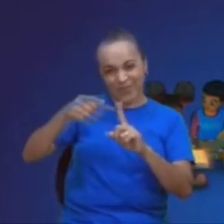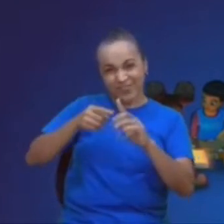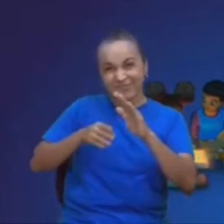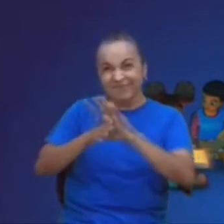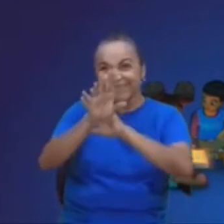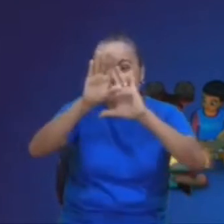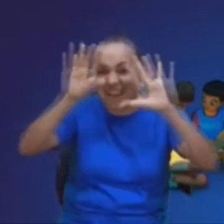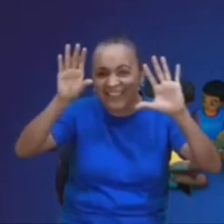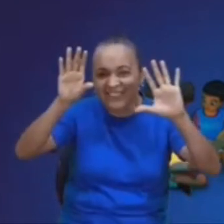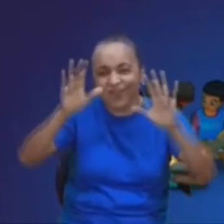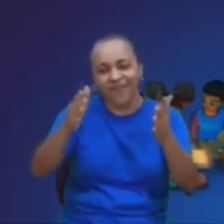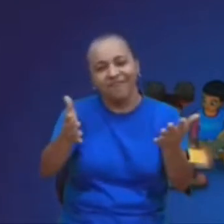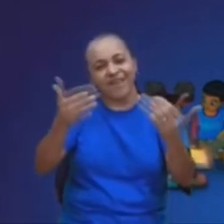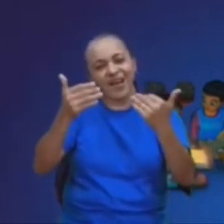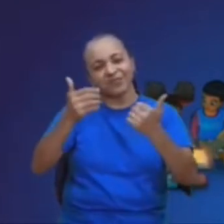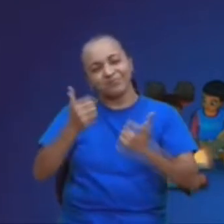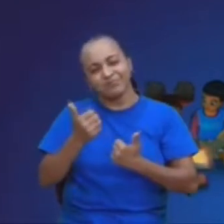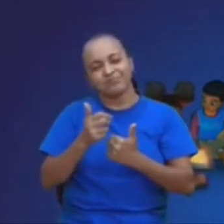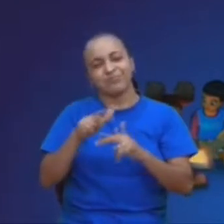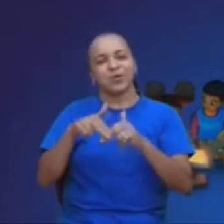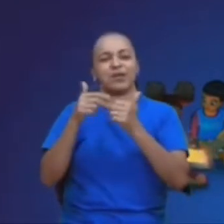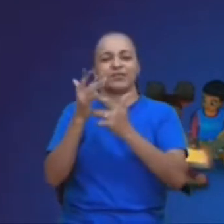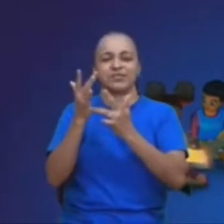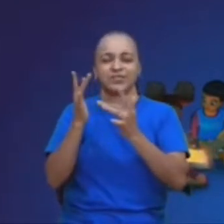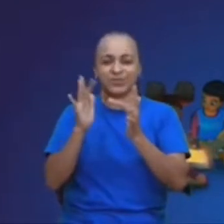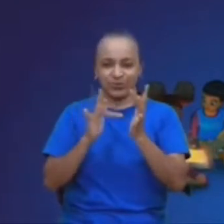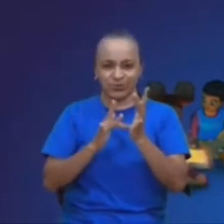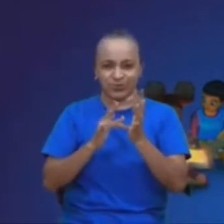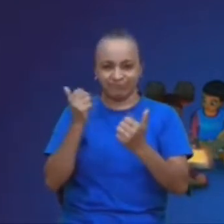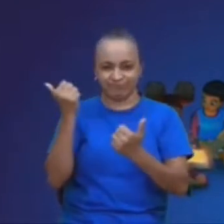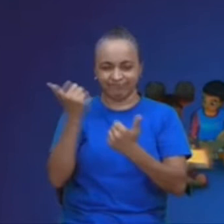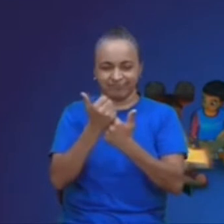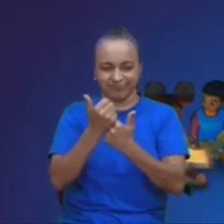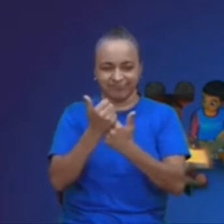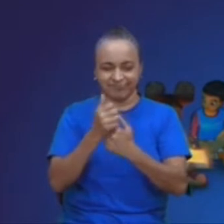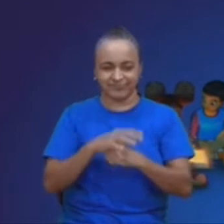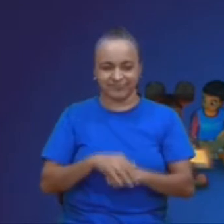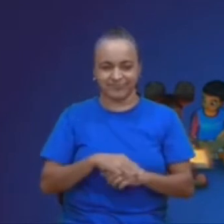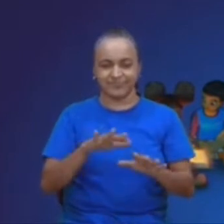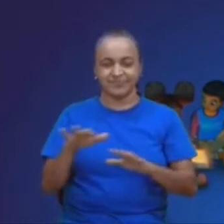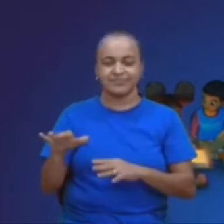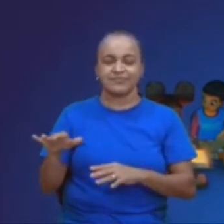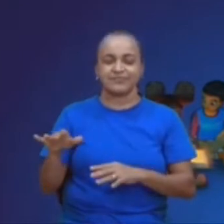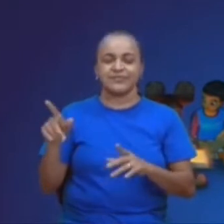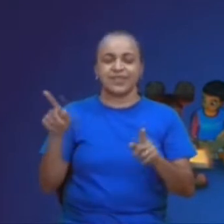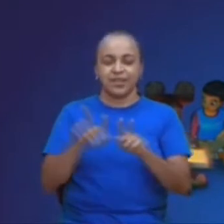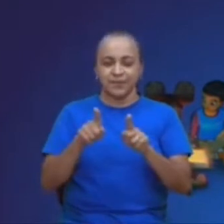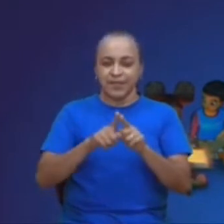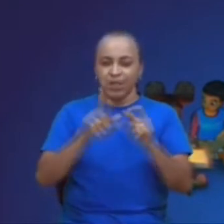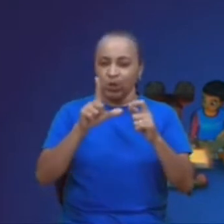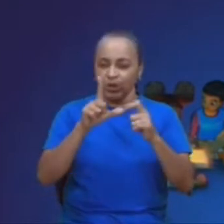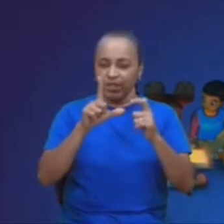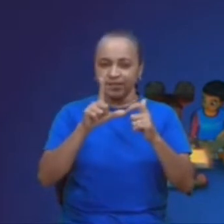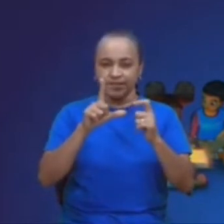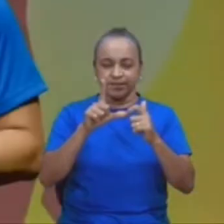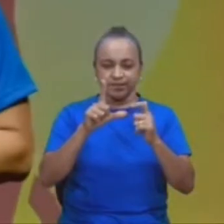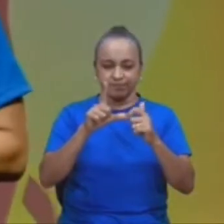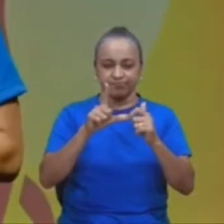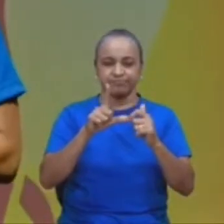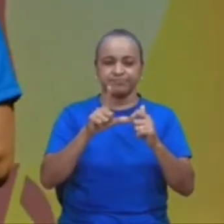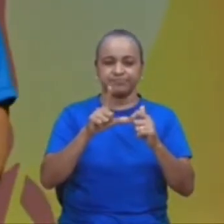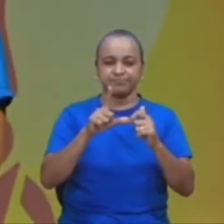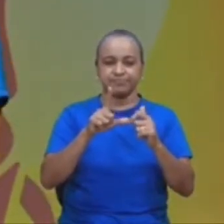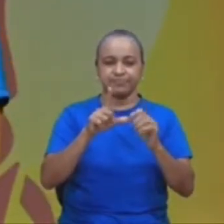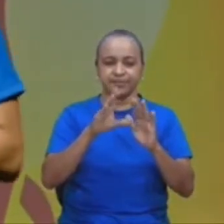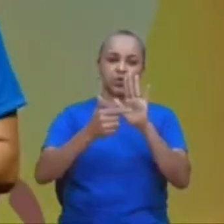lá em Lucas, capítulo 2, queria que você abrisse, Lucas, abra aí a sua Bíblia, e deixa aí no